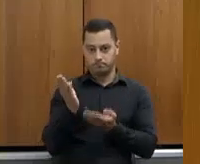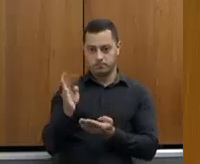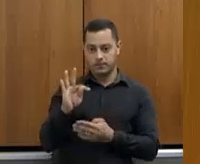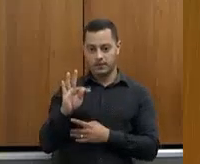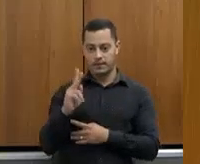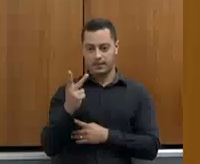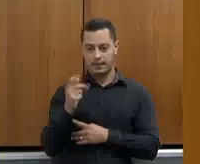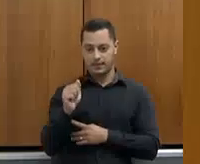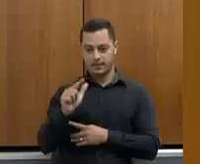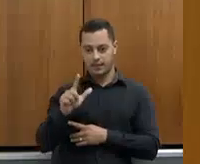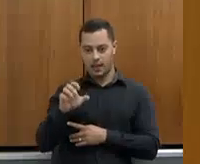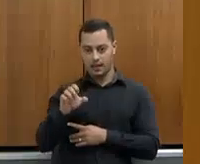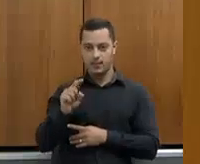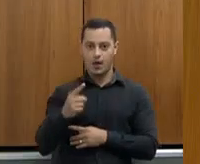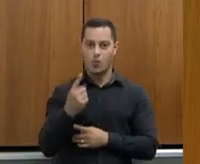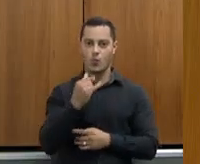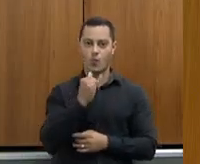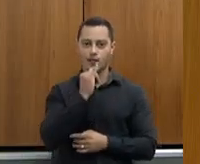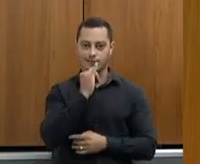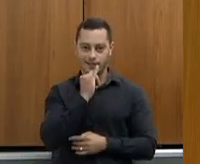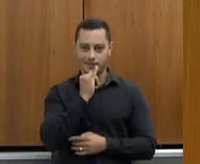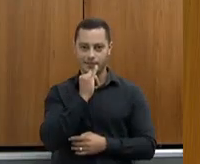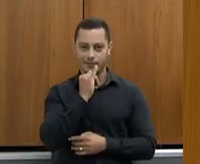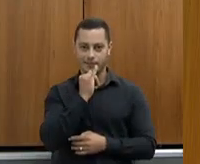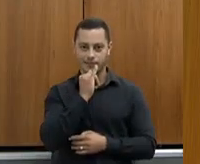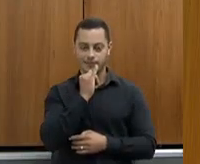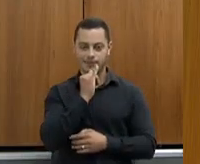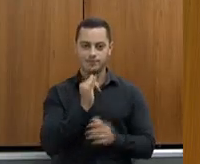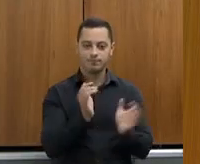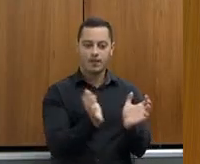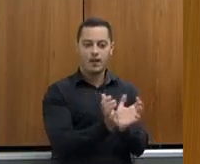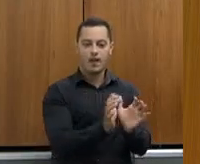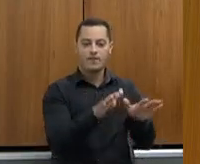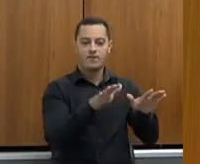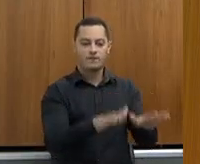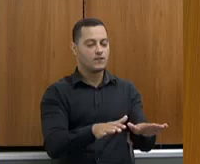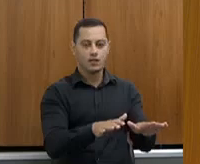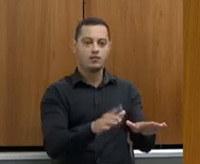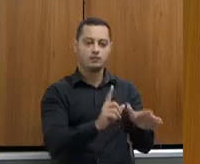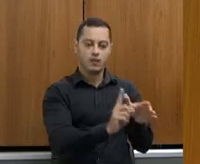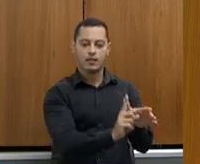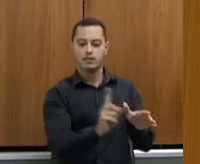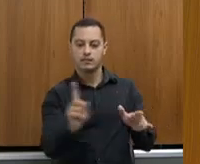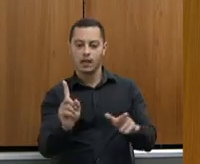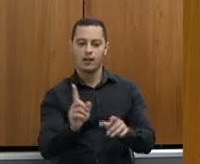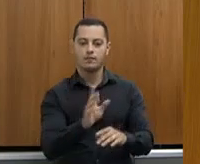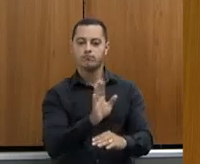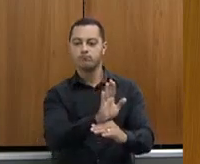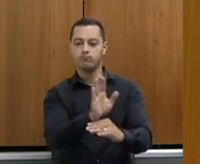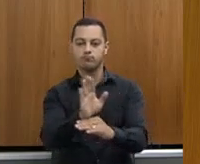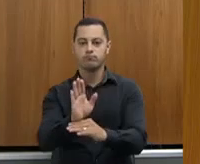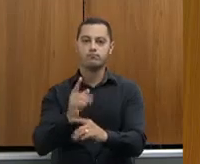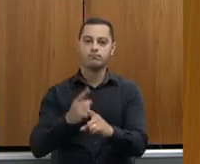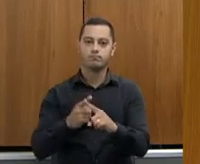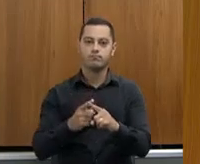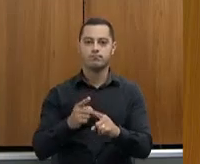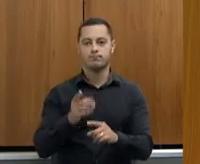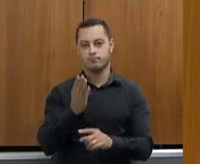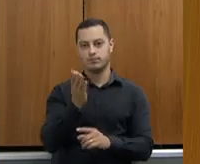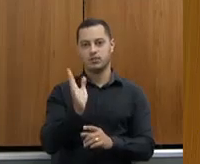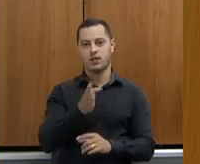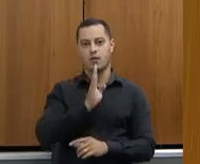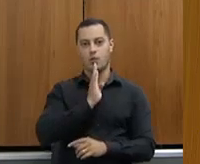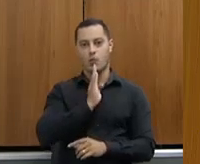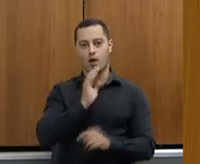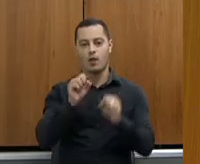lá do meio da própria secretaria que tem se destacado, porque já conhece o sistema, então tem